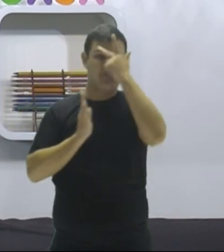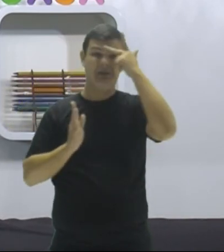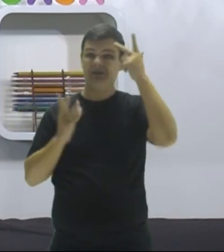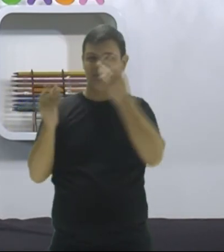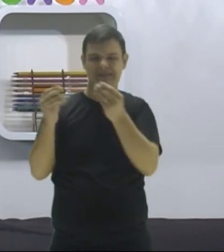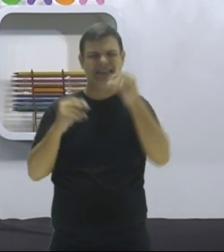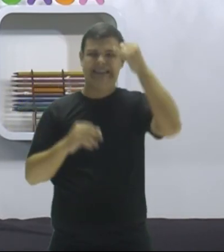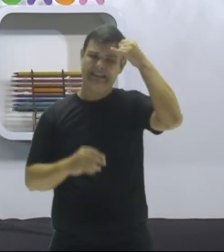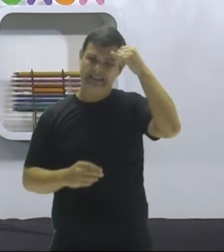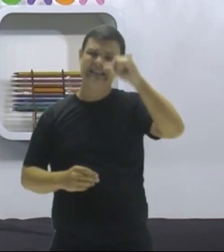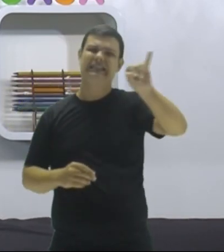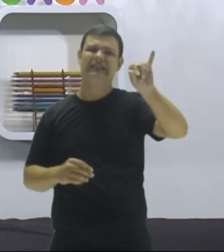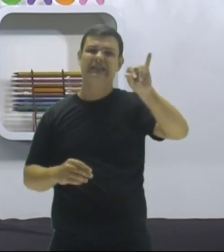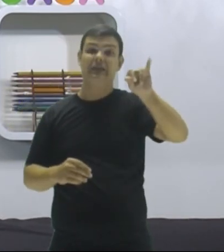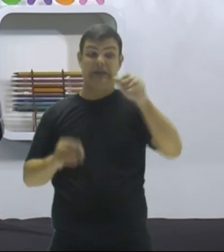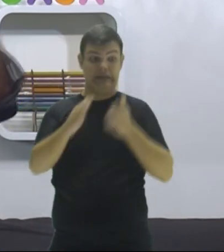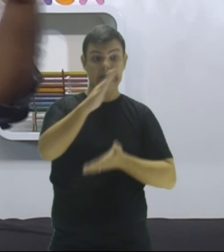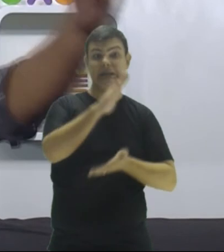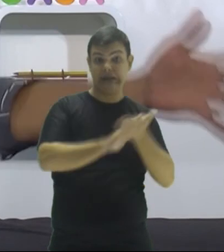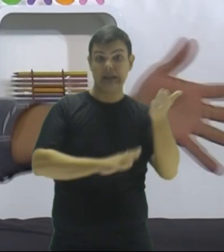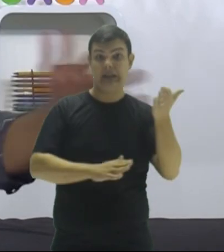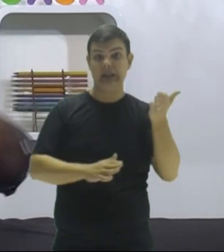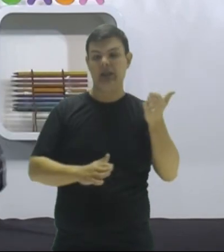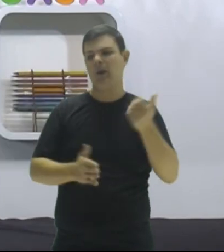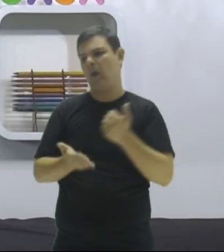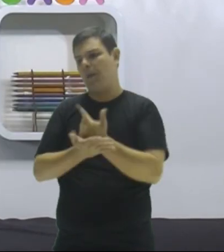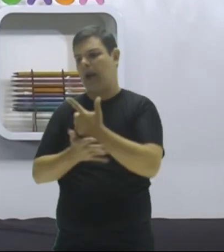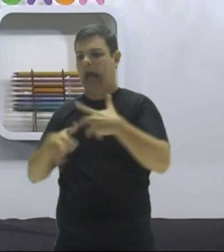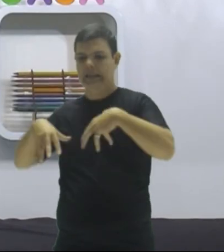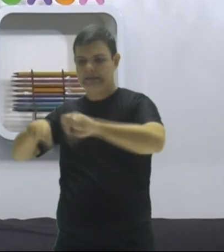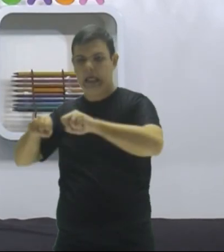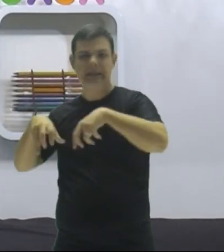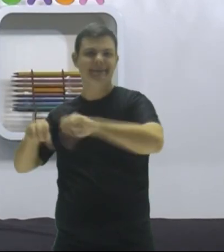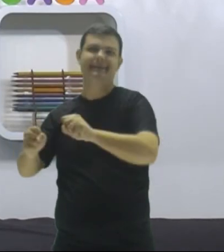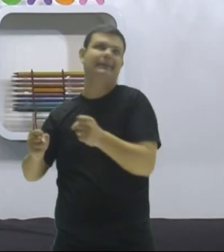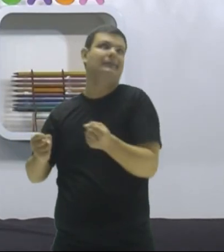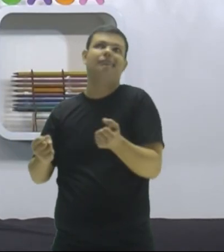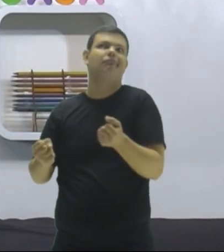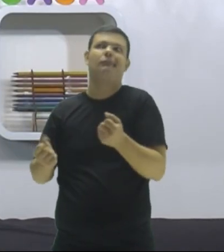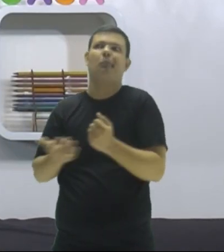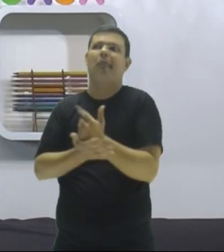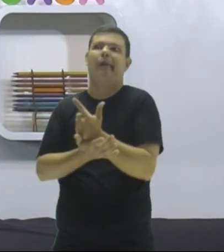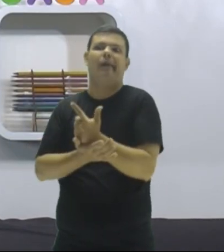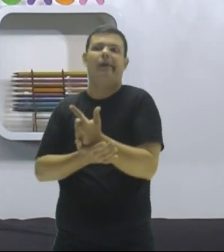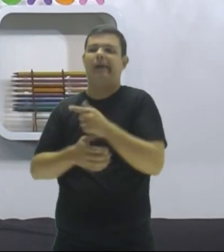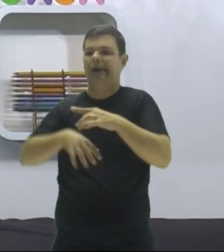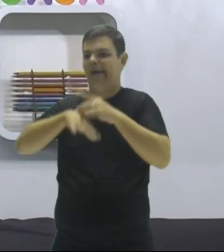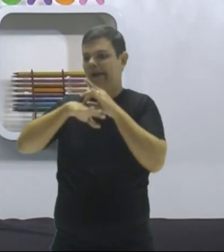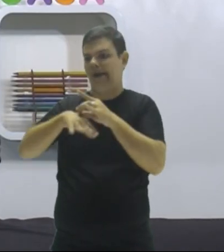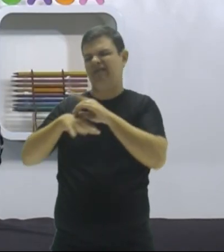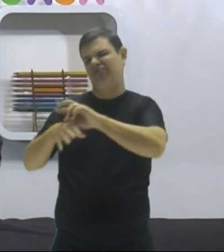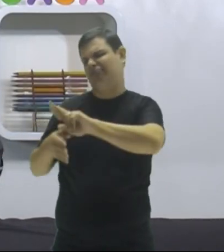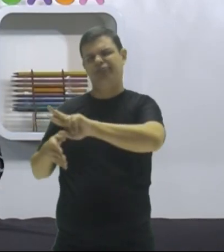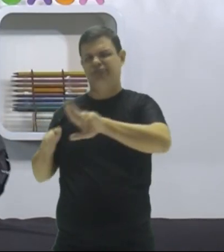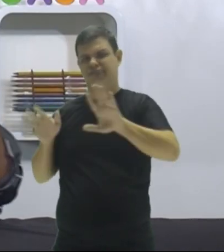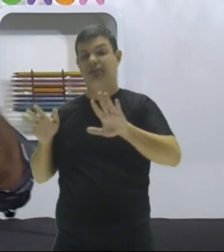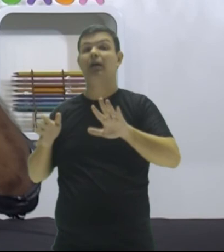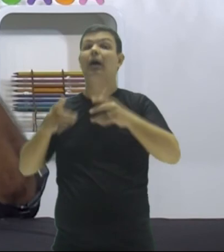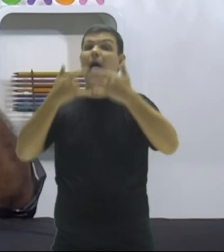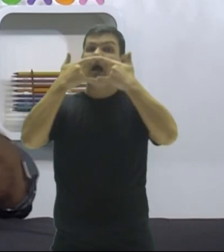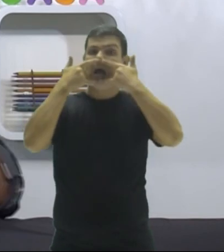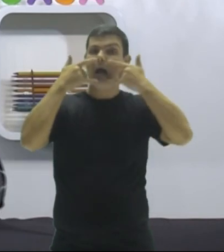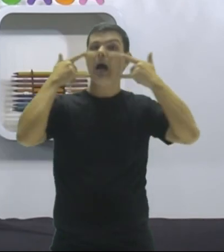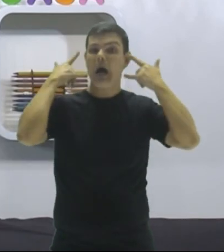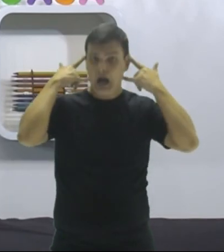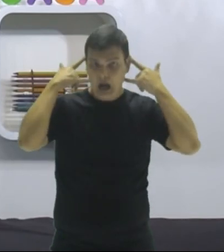tá ok? Se você for sair e comprar o seu açaí, né? Comprar lá o seu chá, sei lá, o seu jabá. Você use a sua